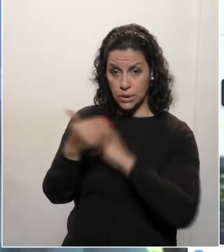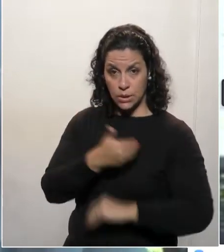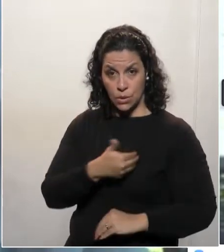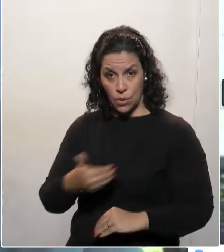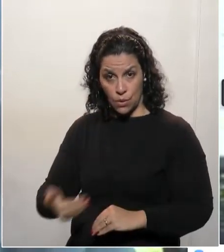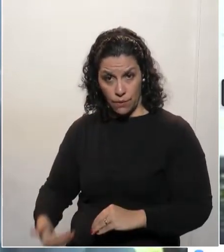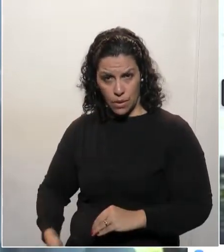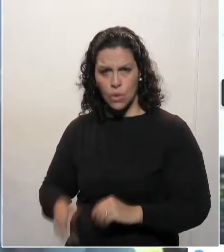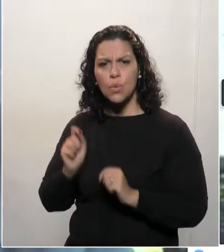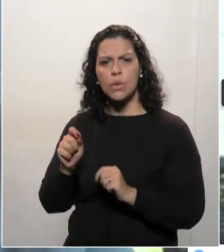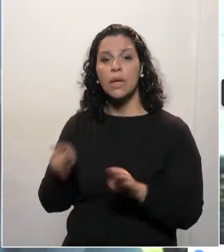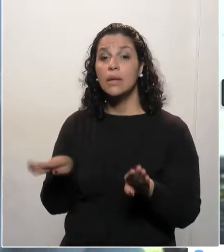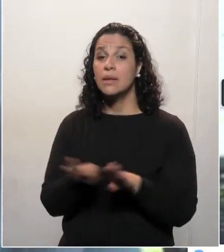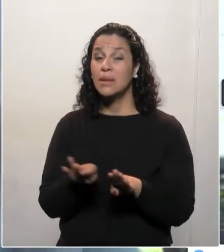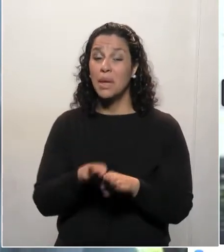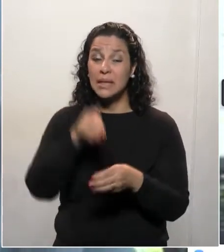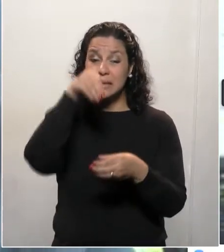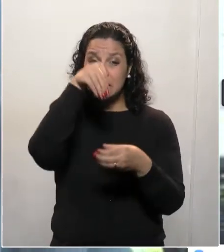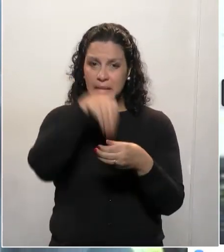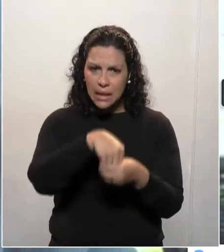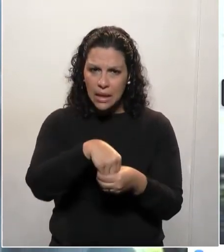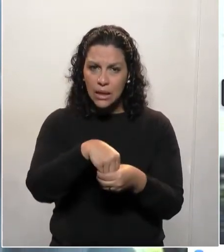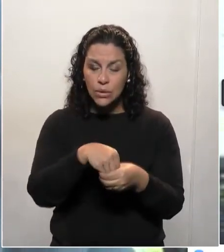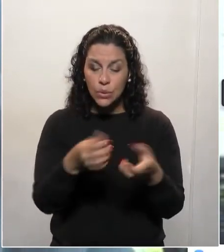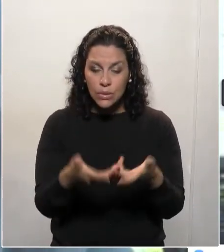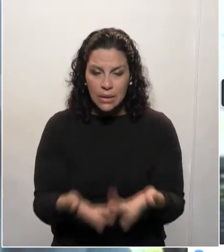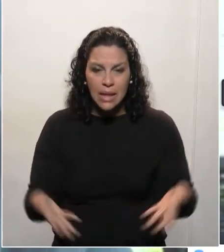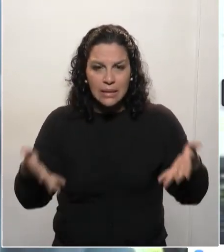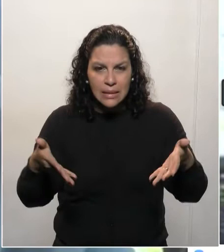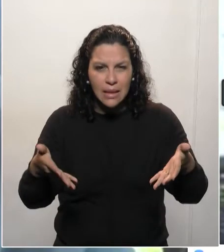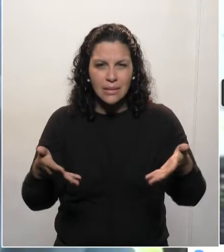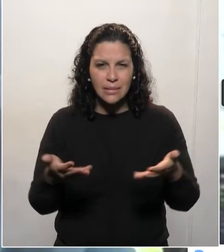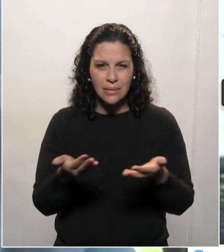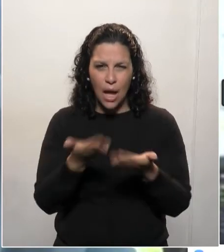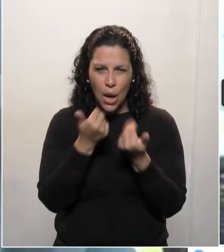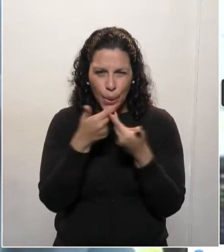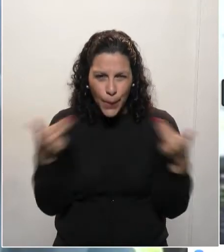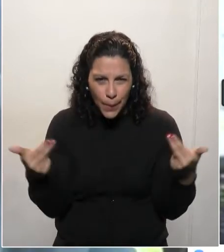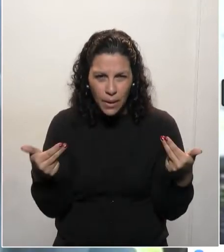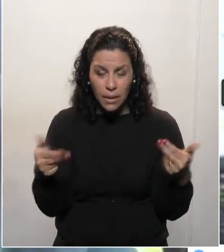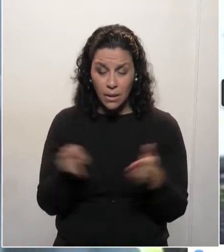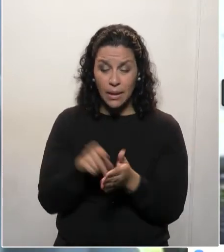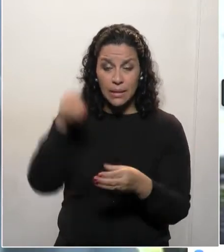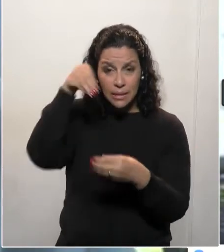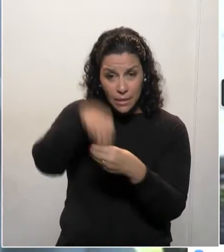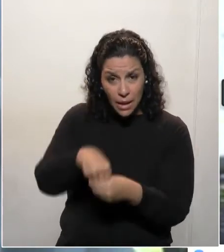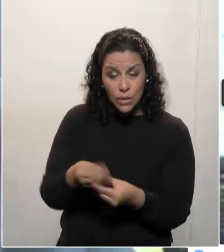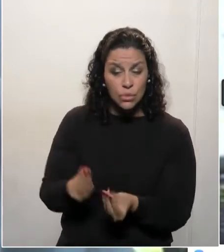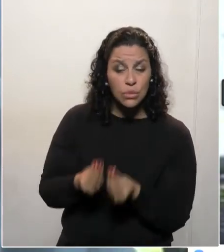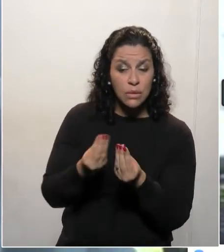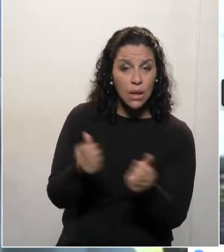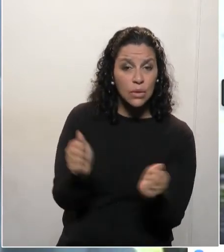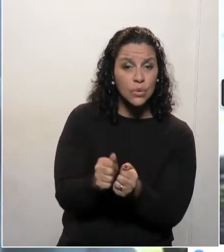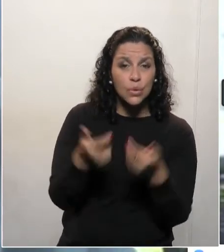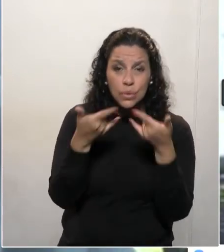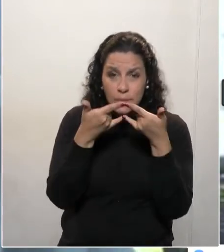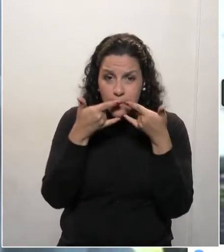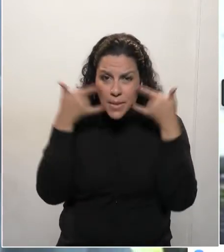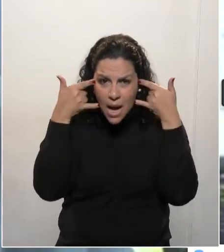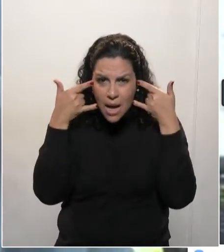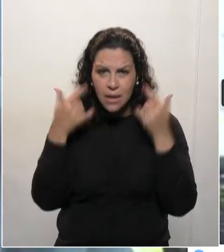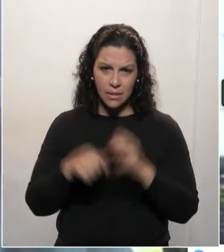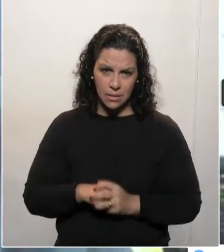Júnior, que ele inclua na cesta básica do governo as máscaras de